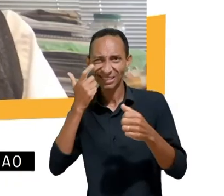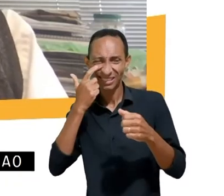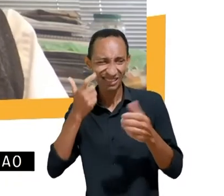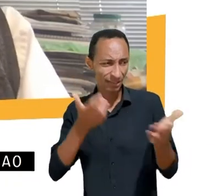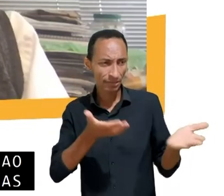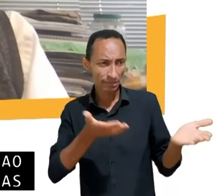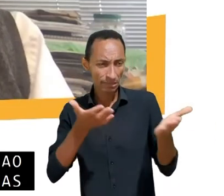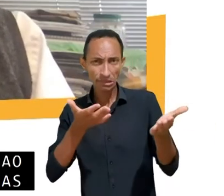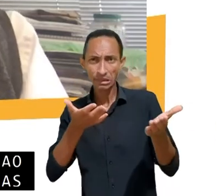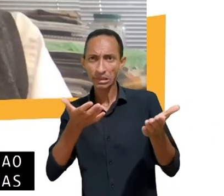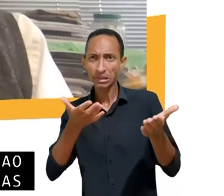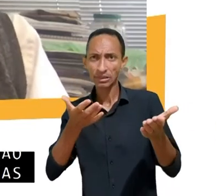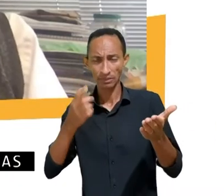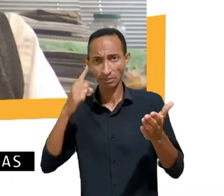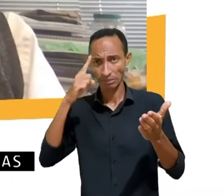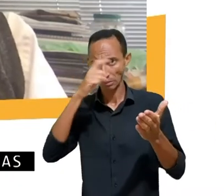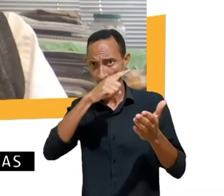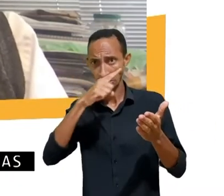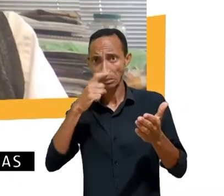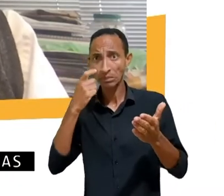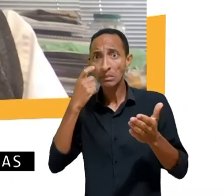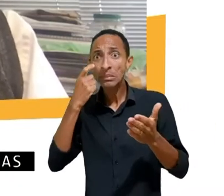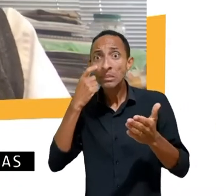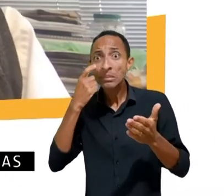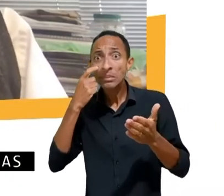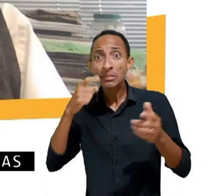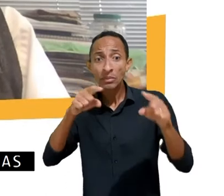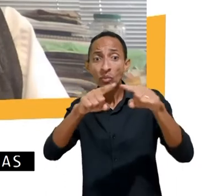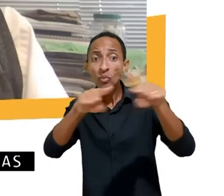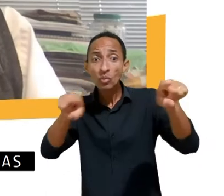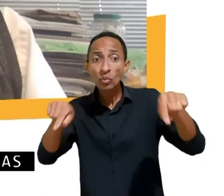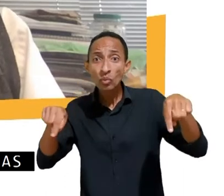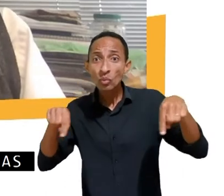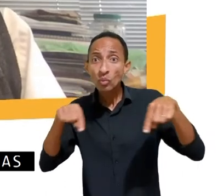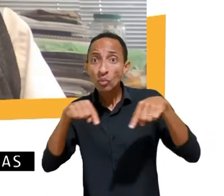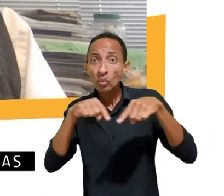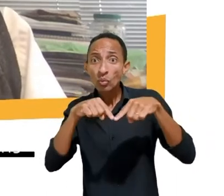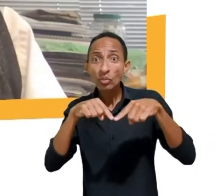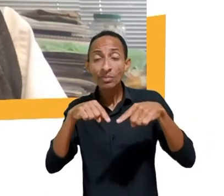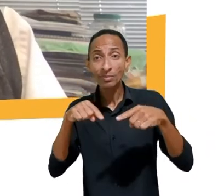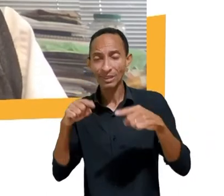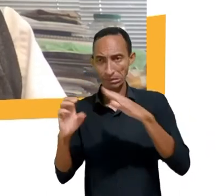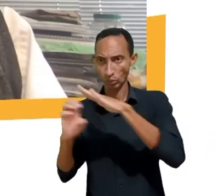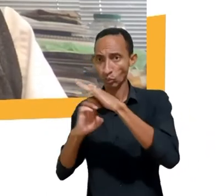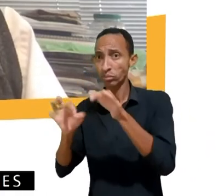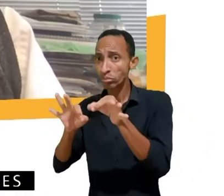ação via crianças, tornar isso mais difícil. Quer dizer, tornar a situação